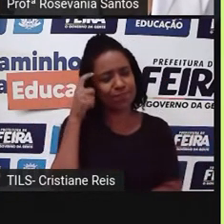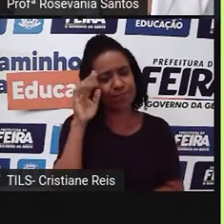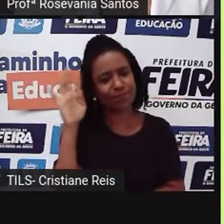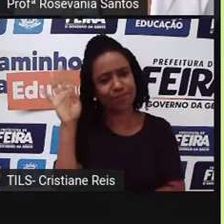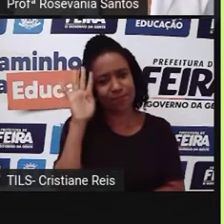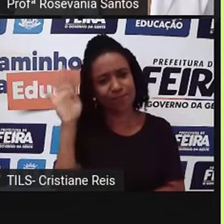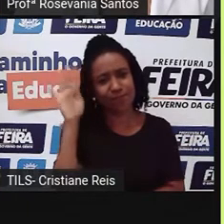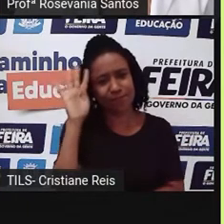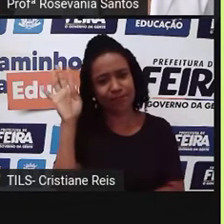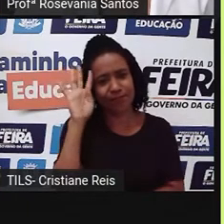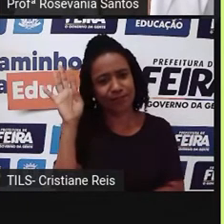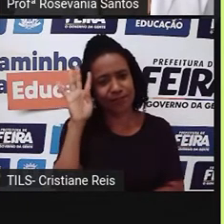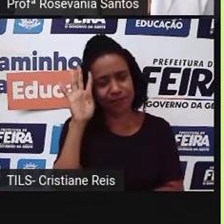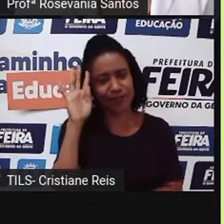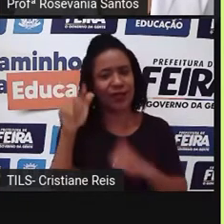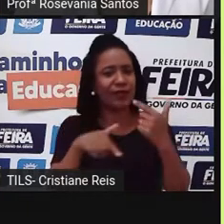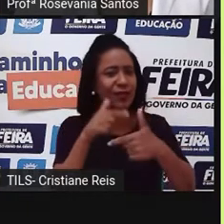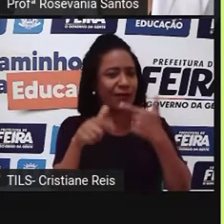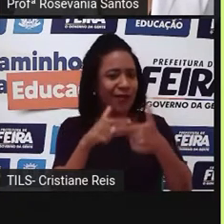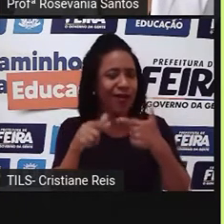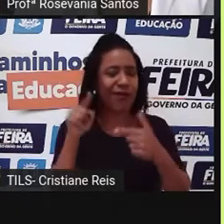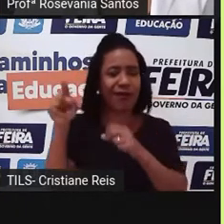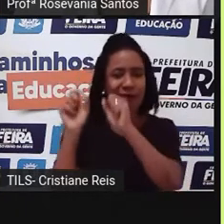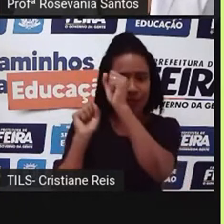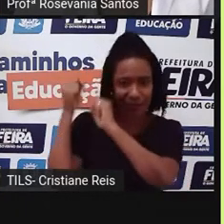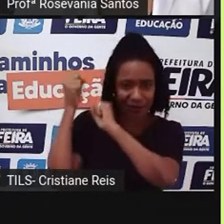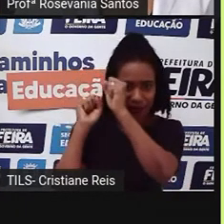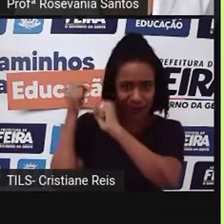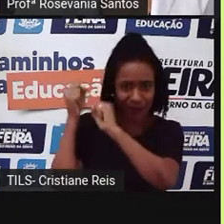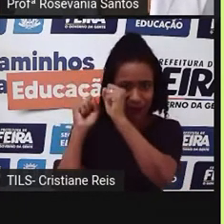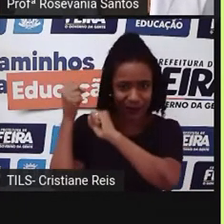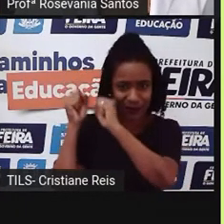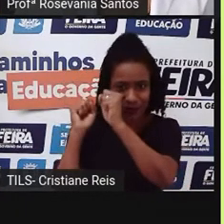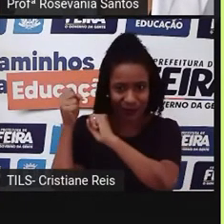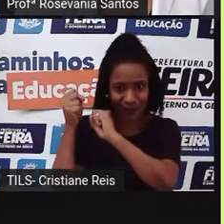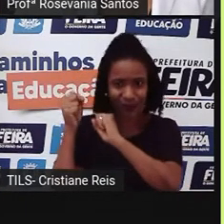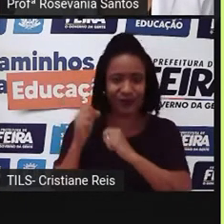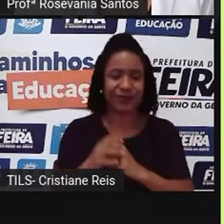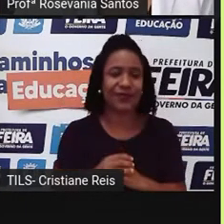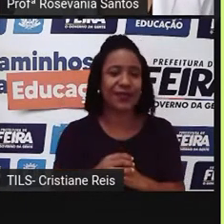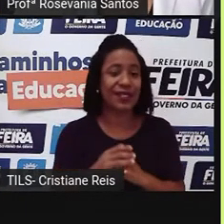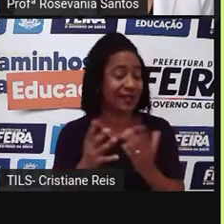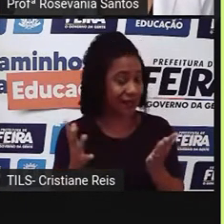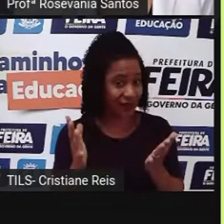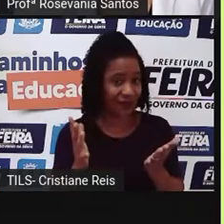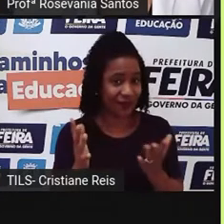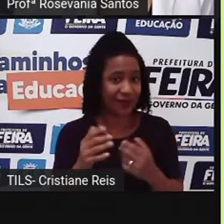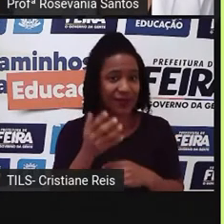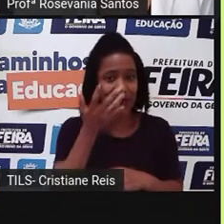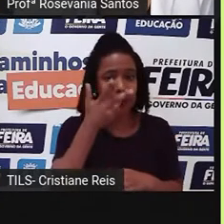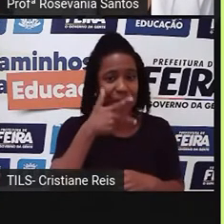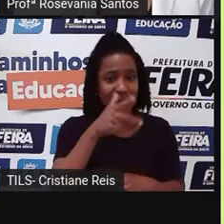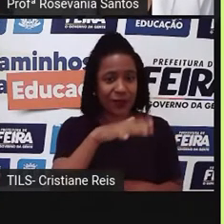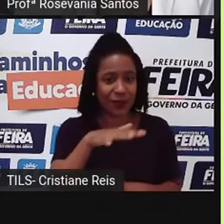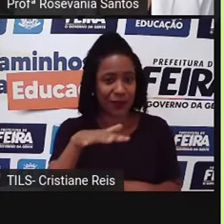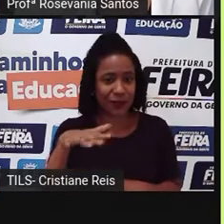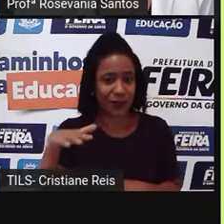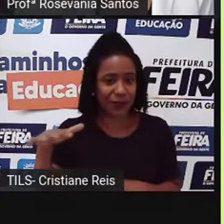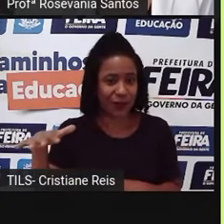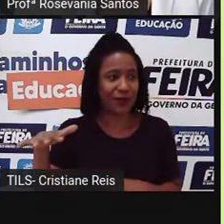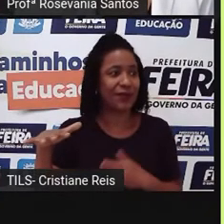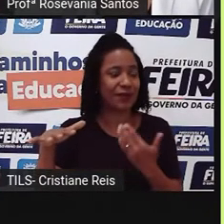trabalho lá na indústria. Aí aqui, a Pró acabou até, né? É uma criança fazendo atividade,